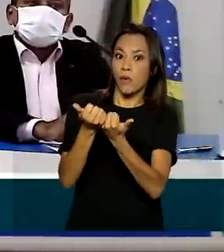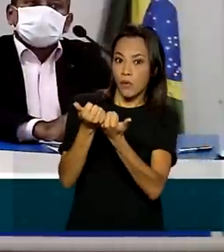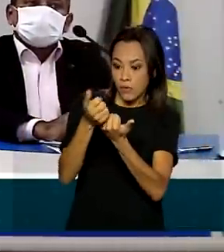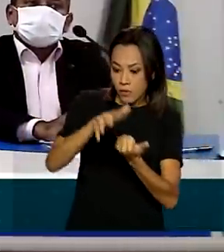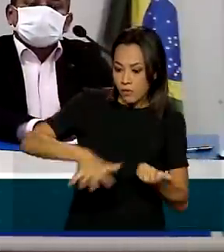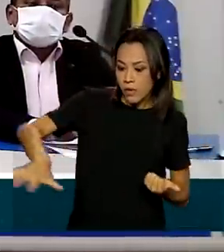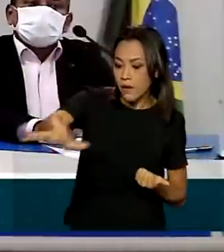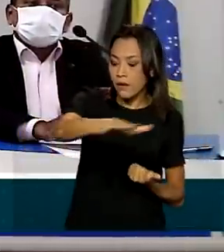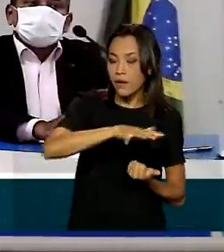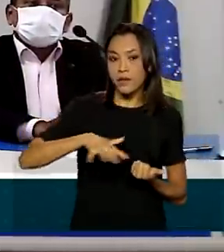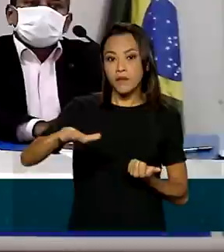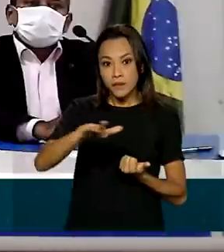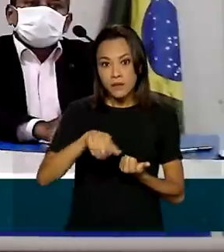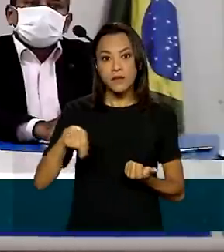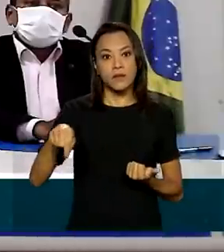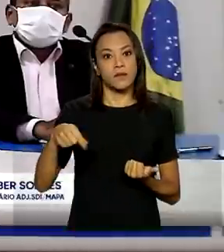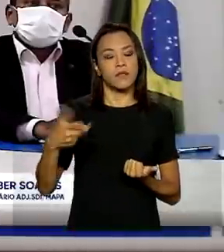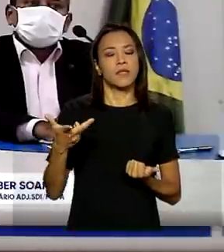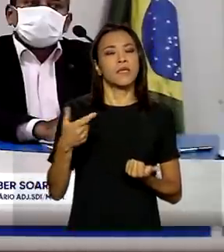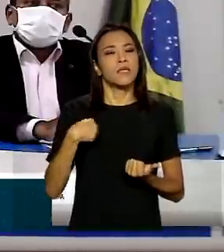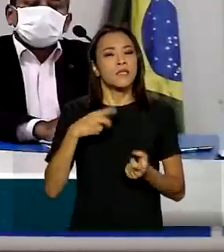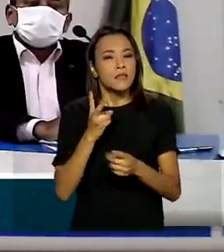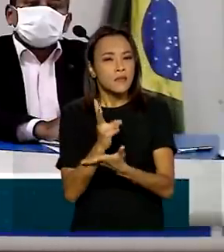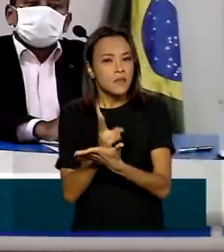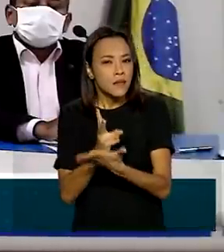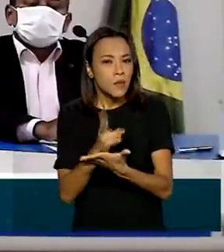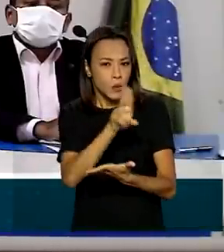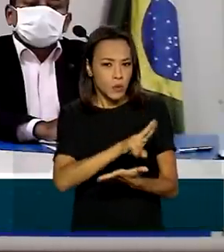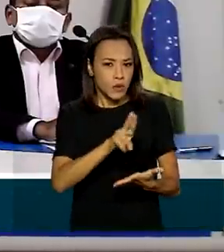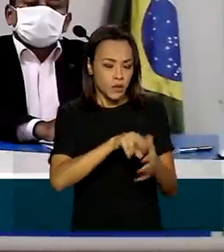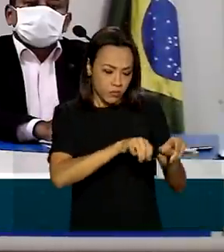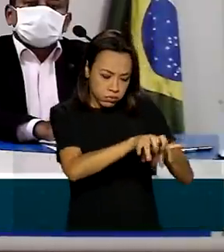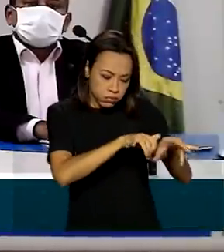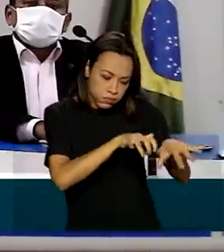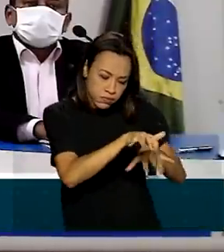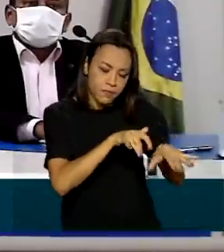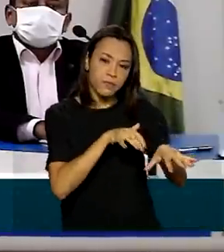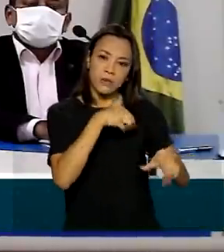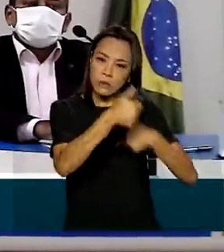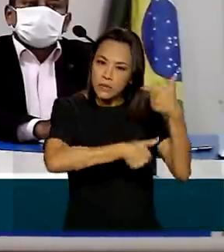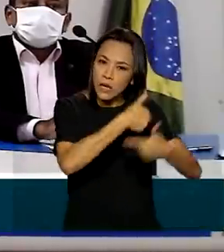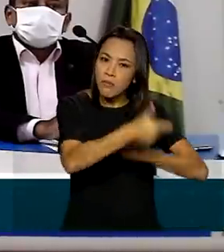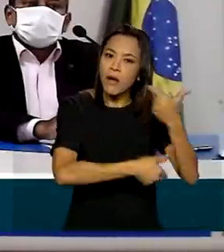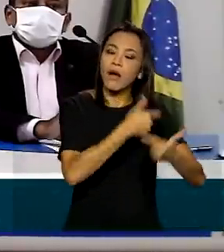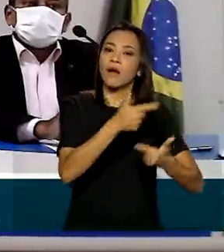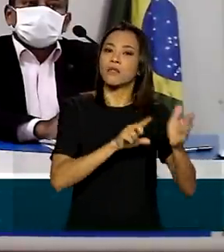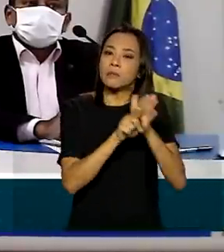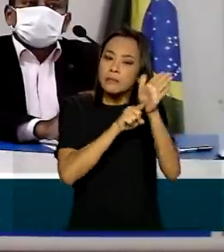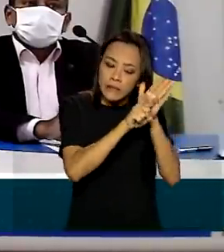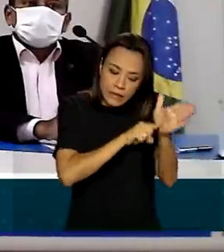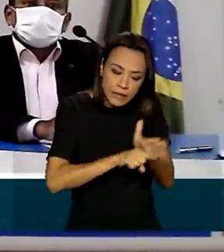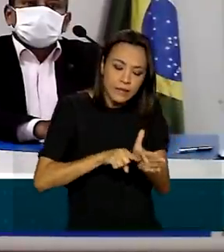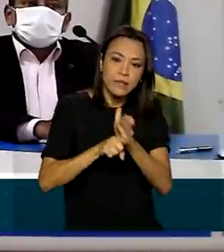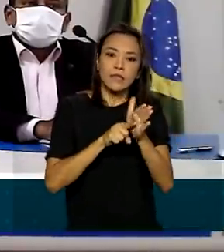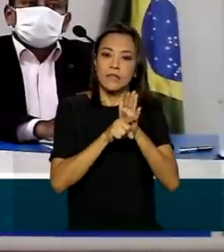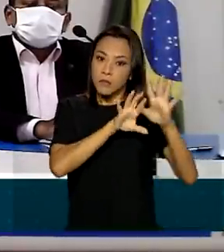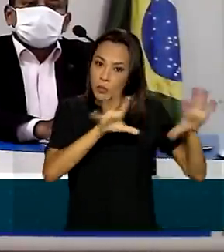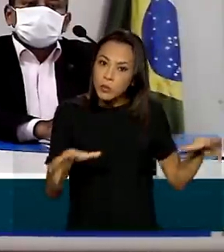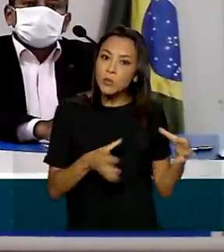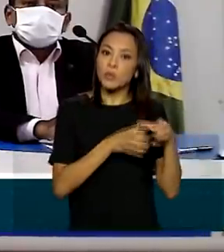integração do modelo dinâmico, que esse feito pelo supercomputador, com o trabalho estatístico feito pelos ótimos